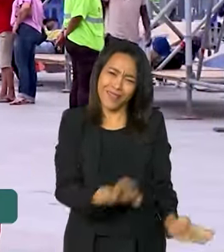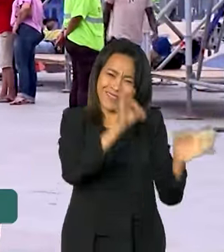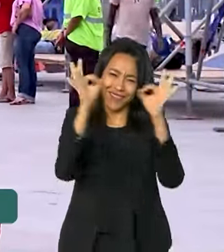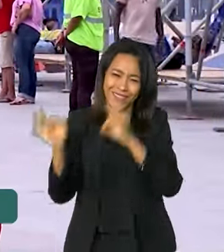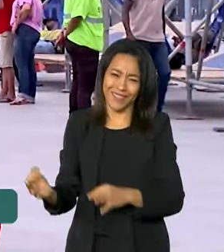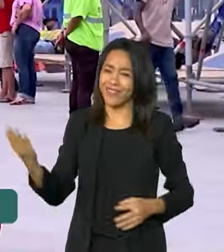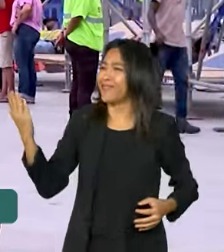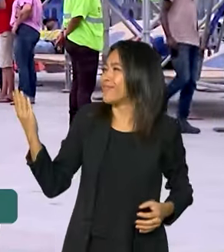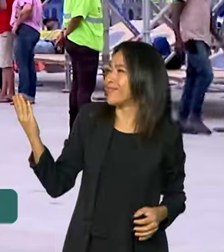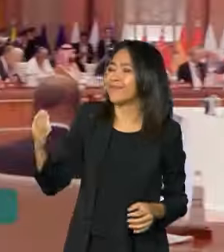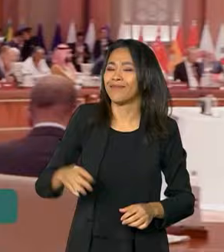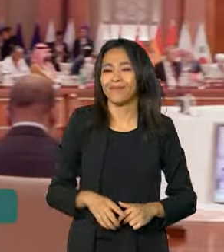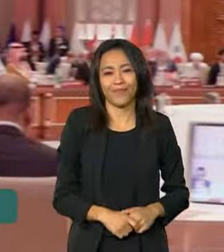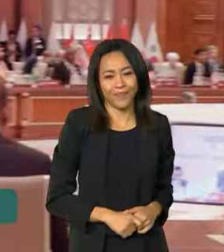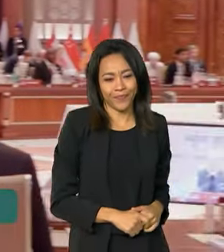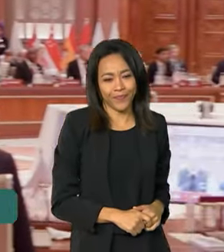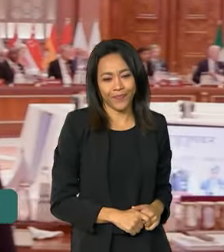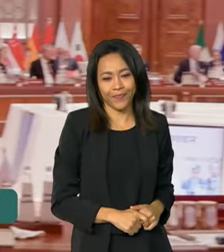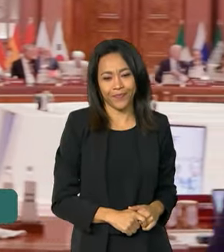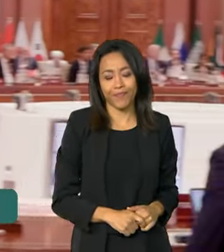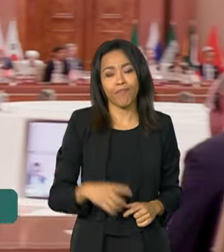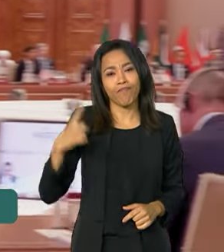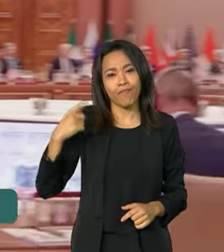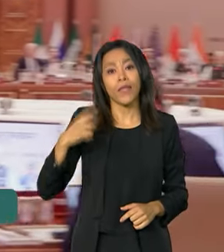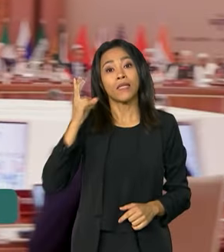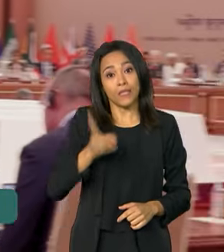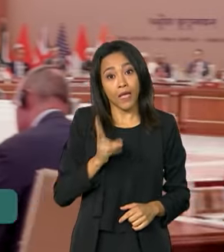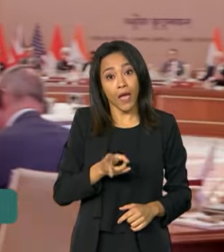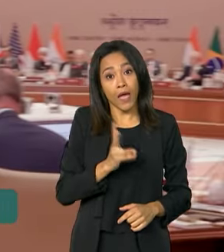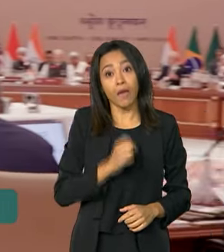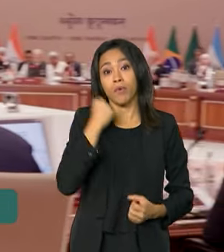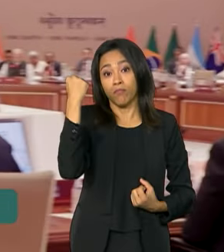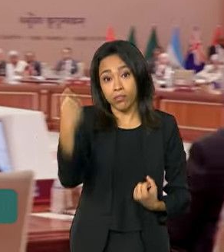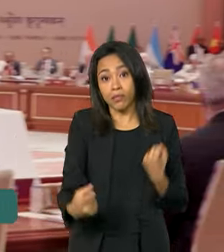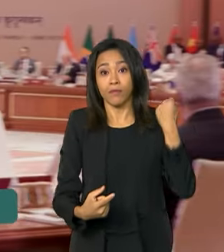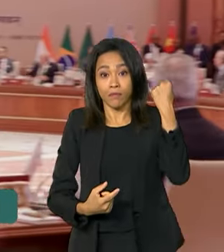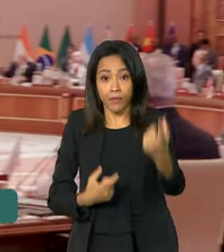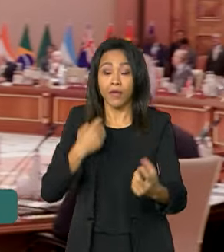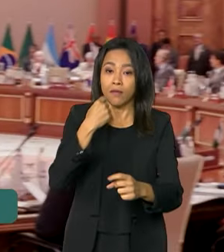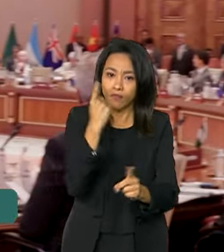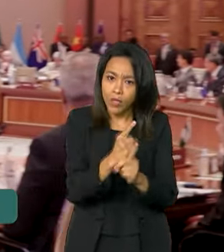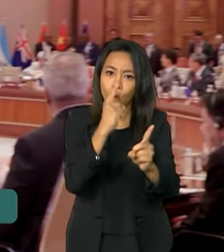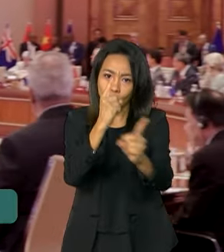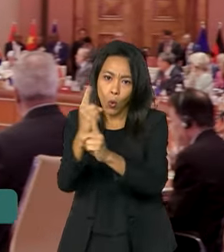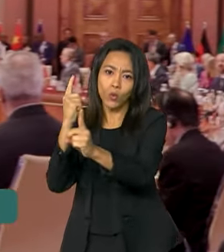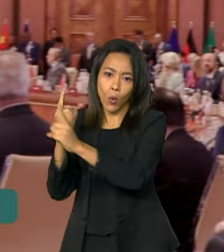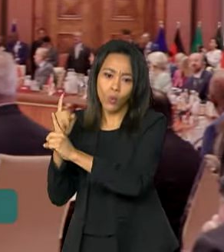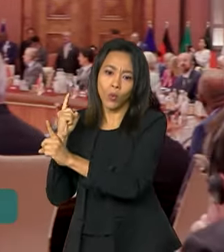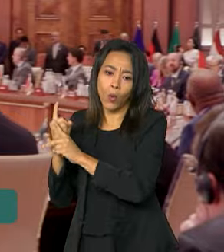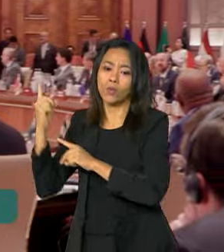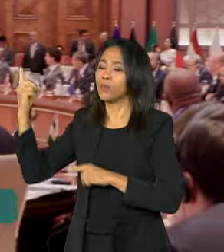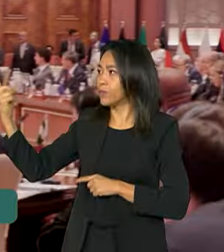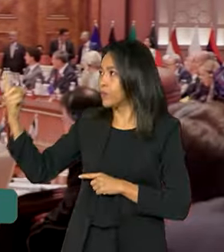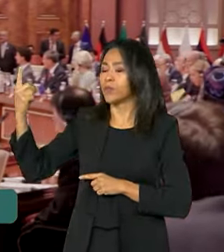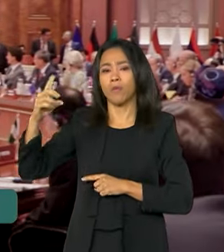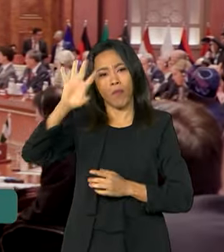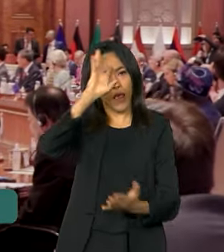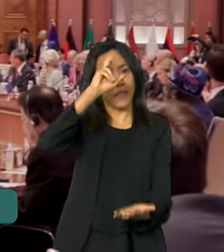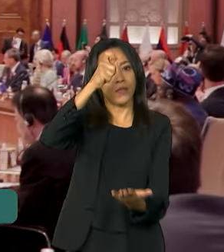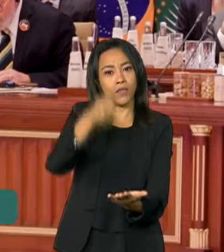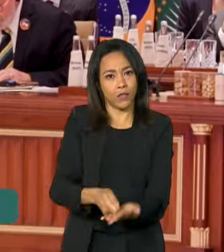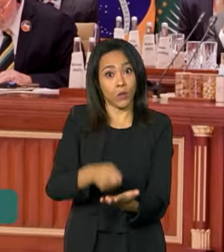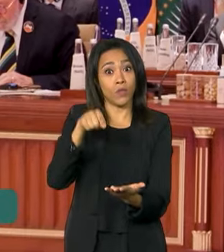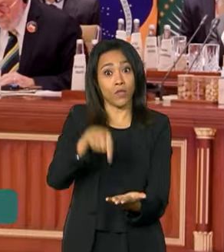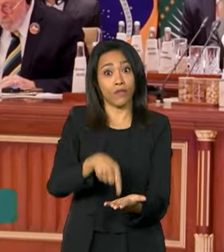Graciele Bittencourt. De tempos em tempos, os líderes globais se reúnem para tomar decisões que vão afetar o mundo